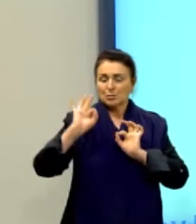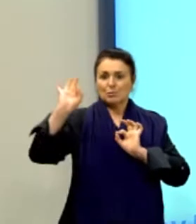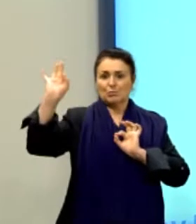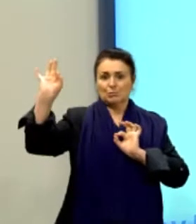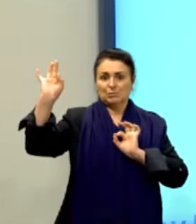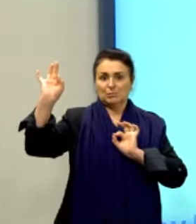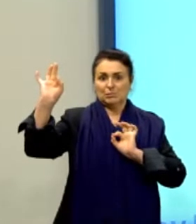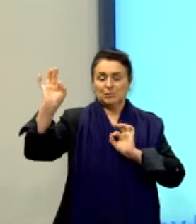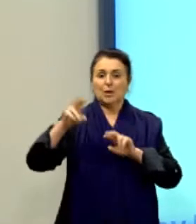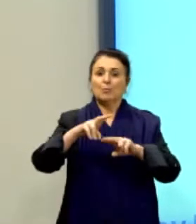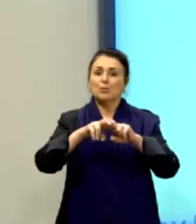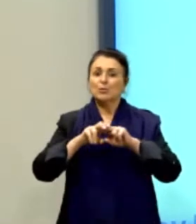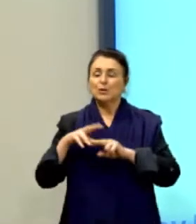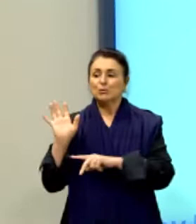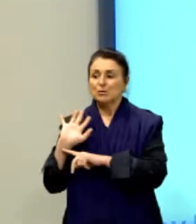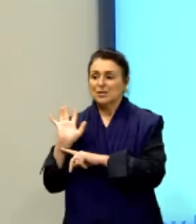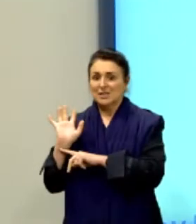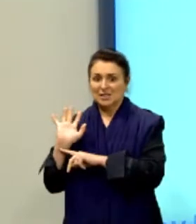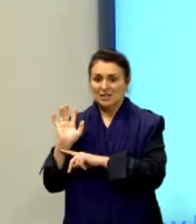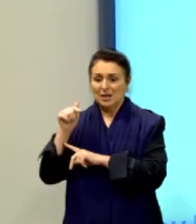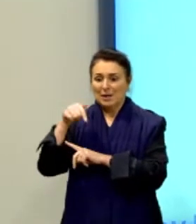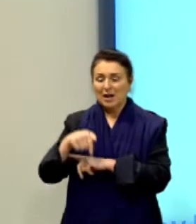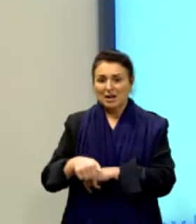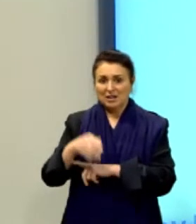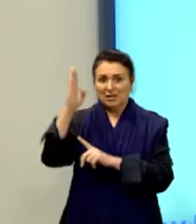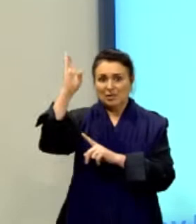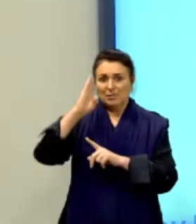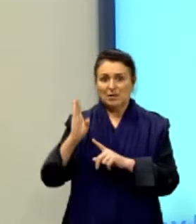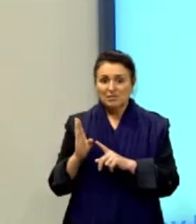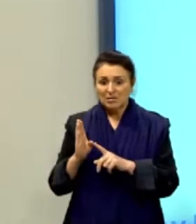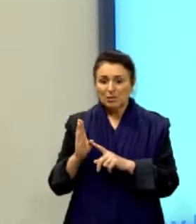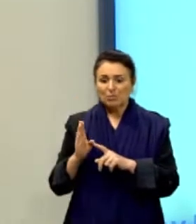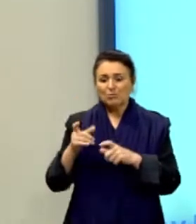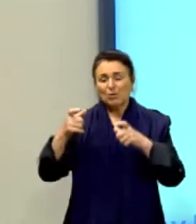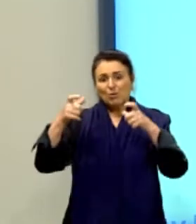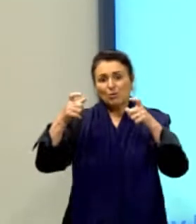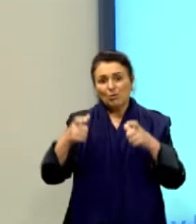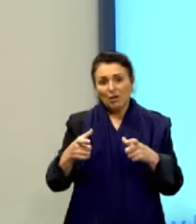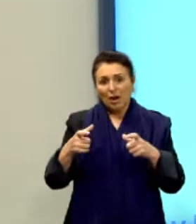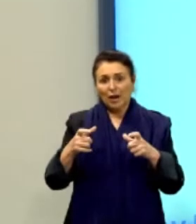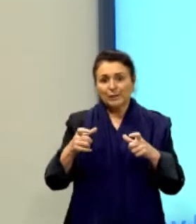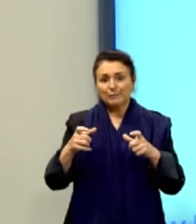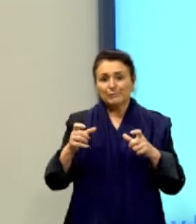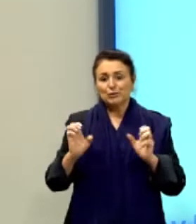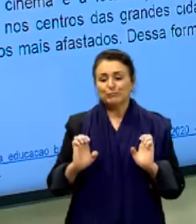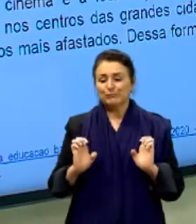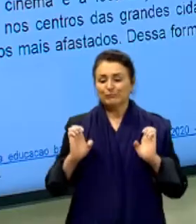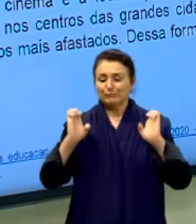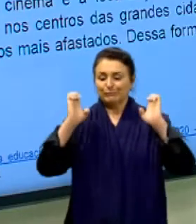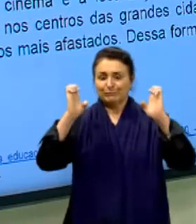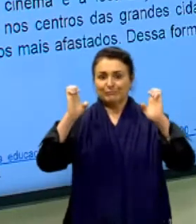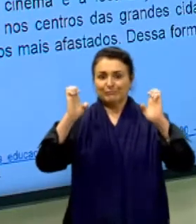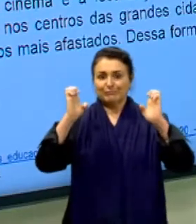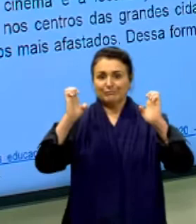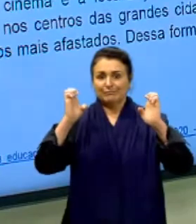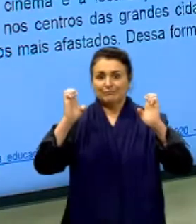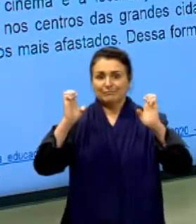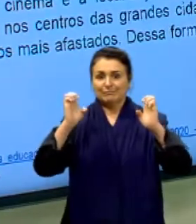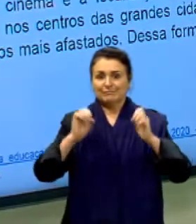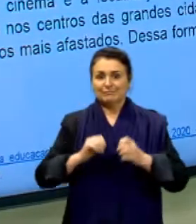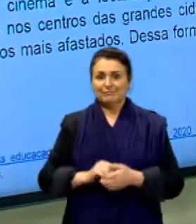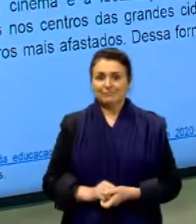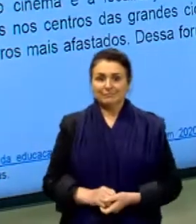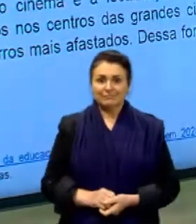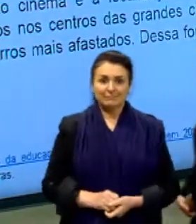forma o cinema no Brasil torna-se um ambiente elitizado. Ponto final. Gente,